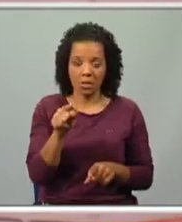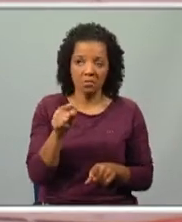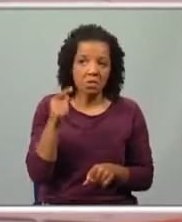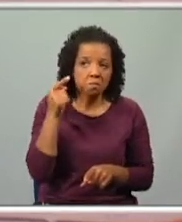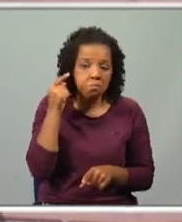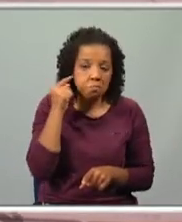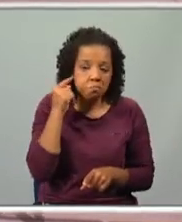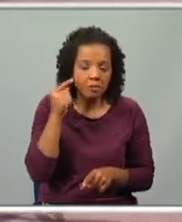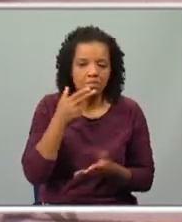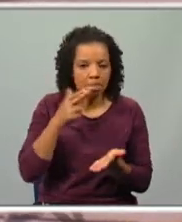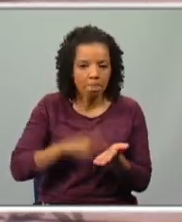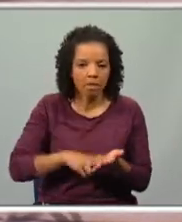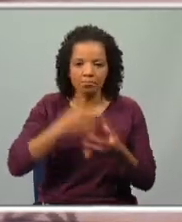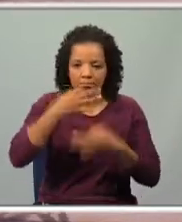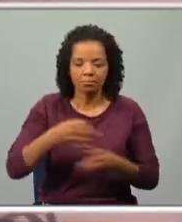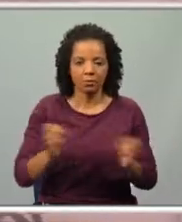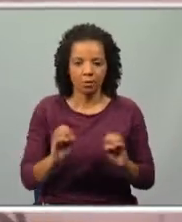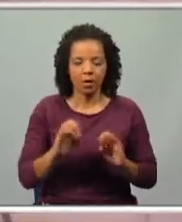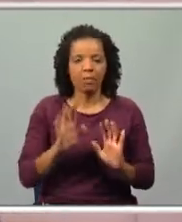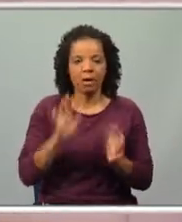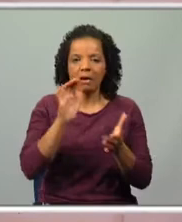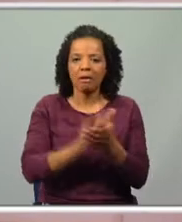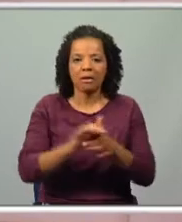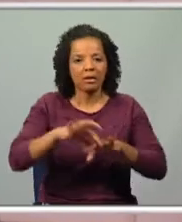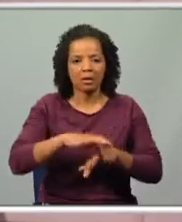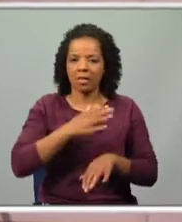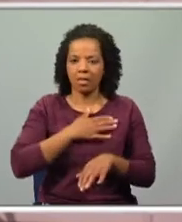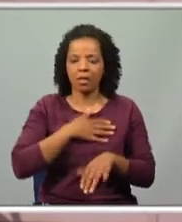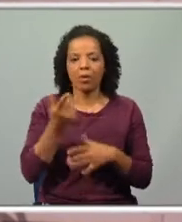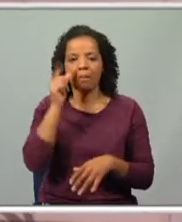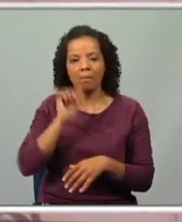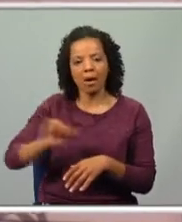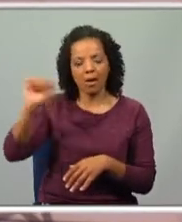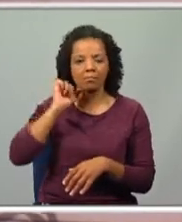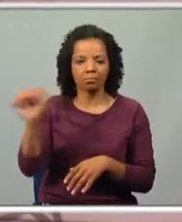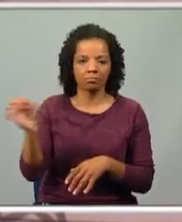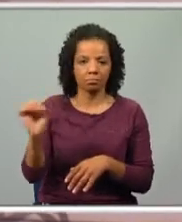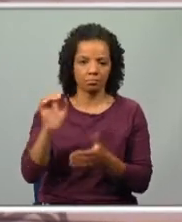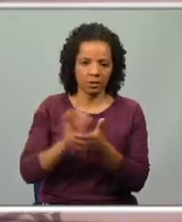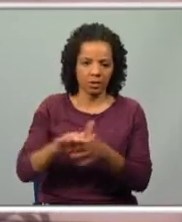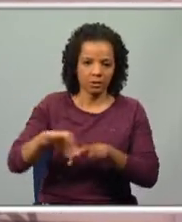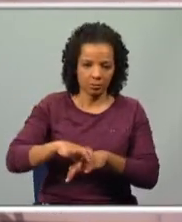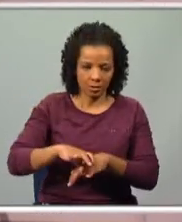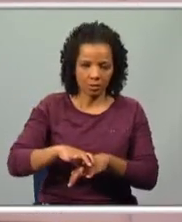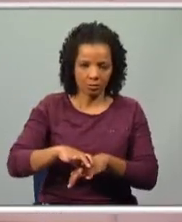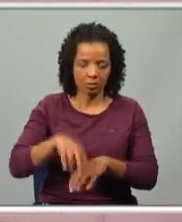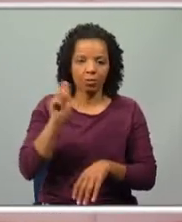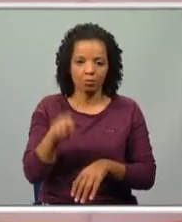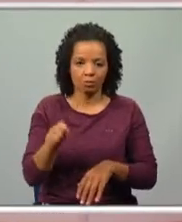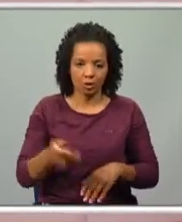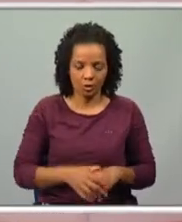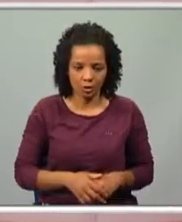consta, não há certezas, ela não quis casar ou foi o pai dela que não autorizou o casamento com o juiz,